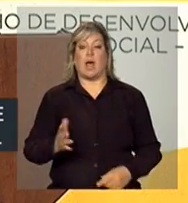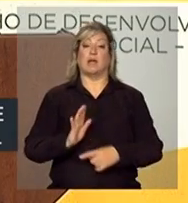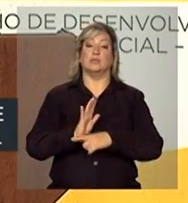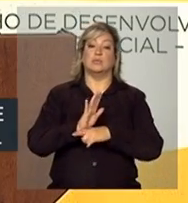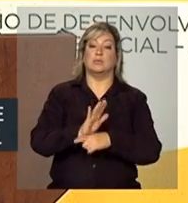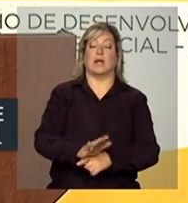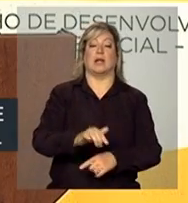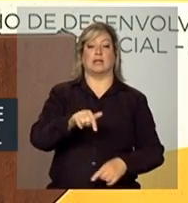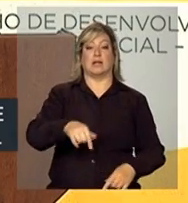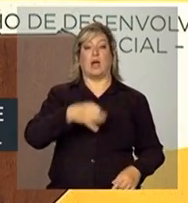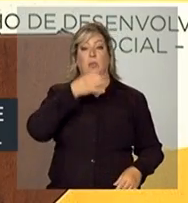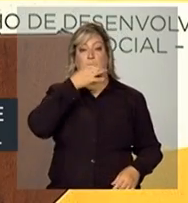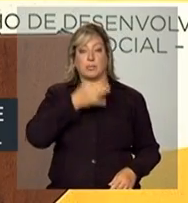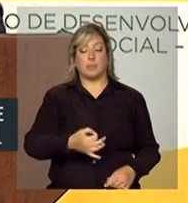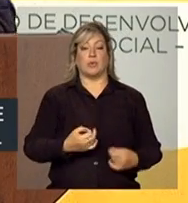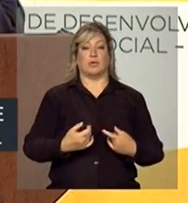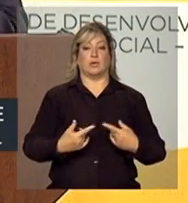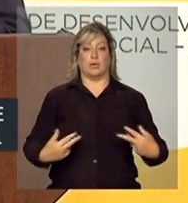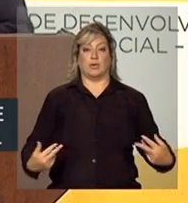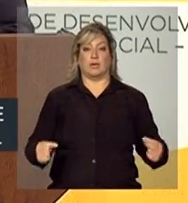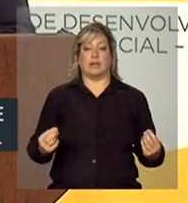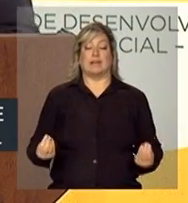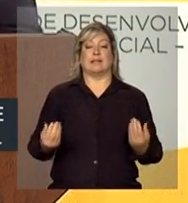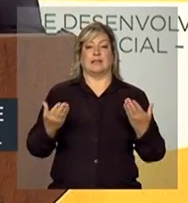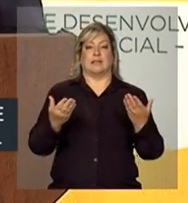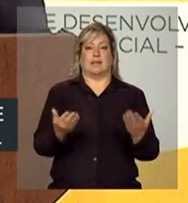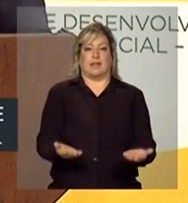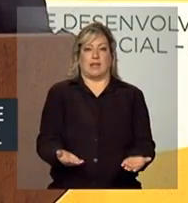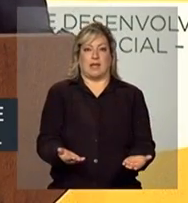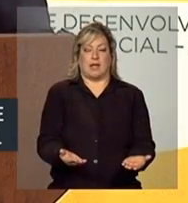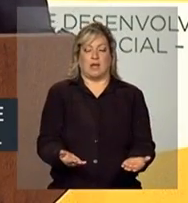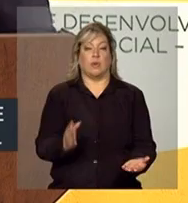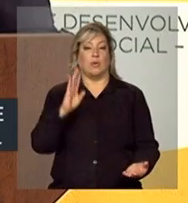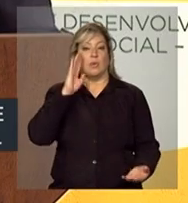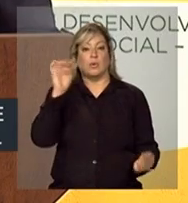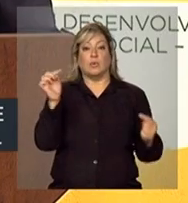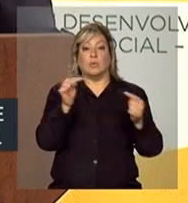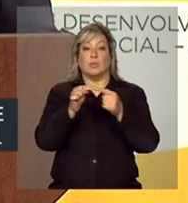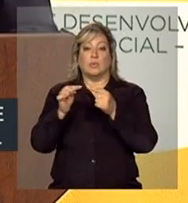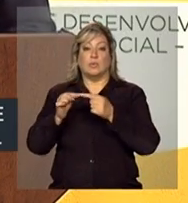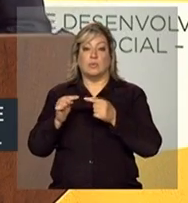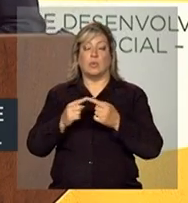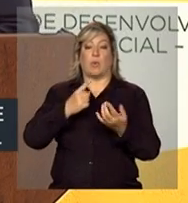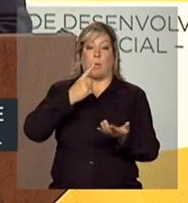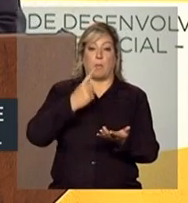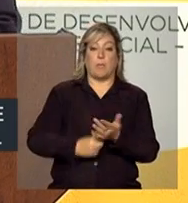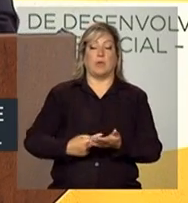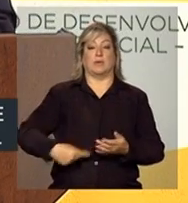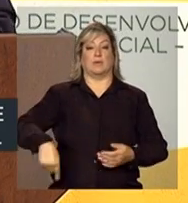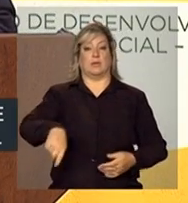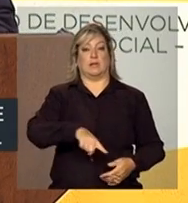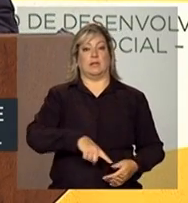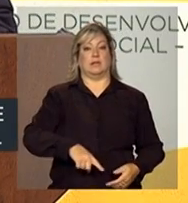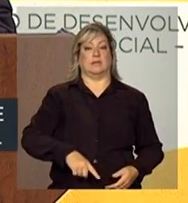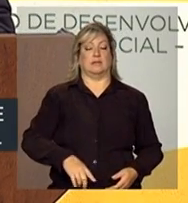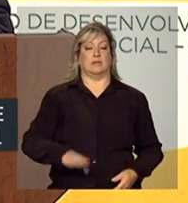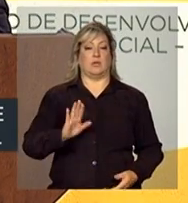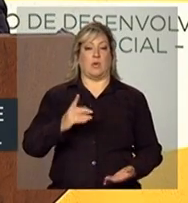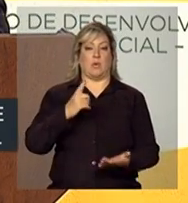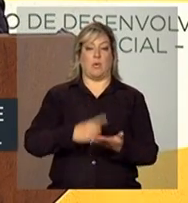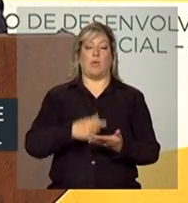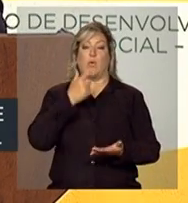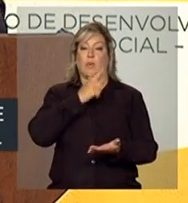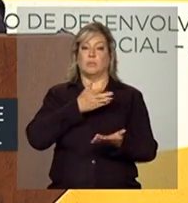propostas que tragam o cunho do cumprimento desses compromissos, elas sejam